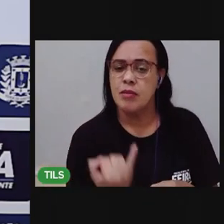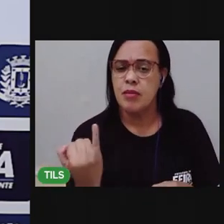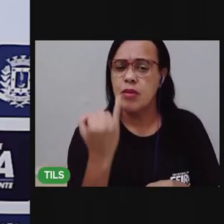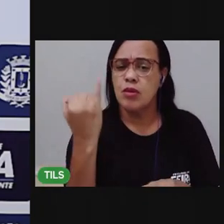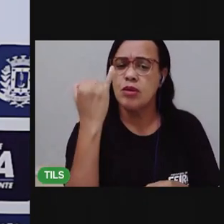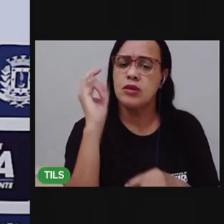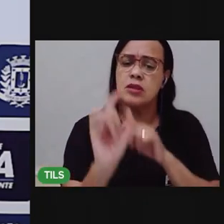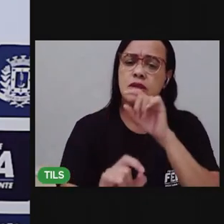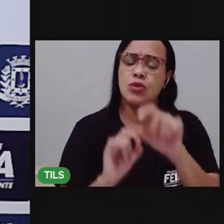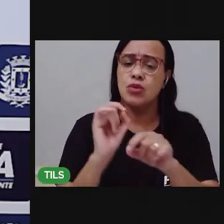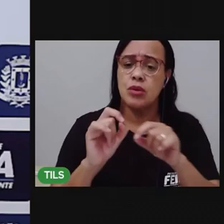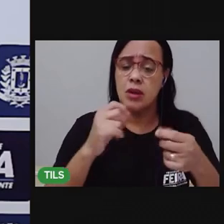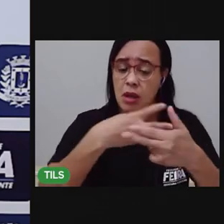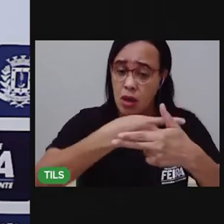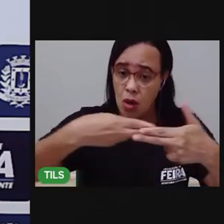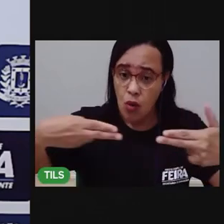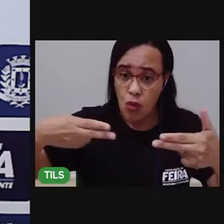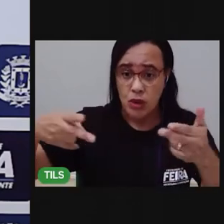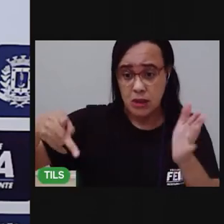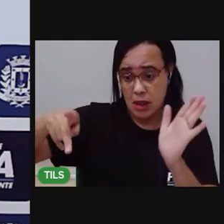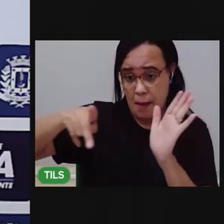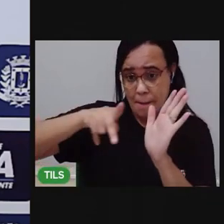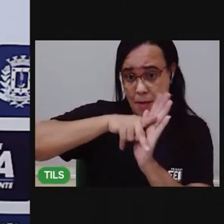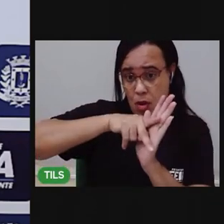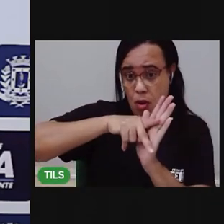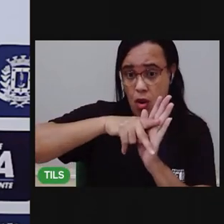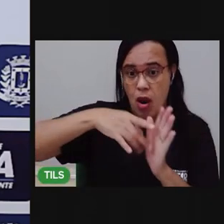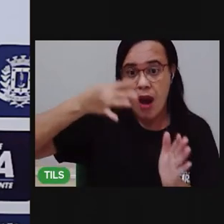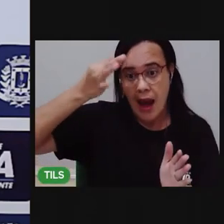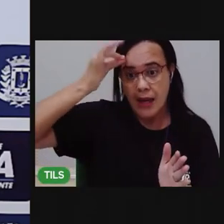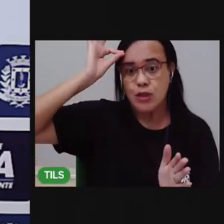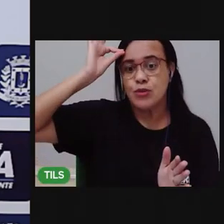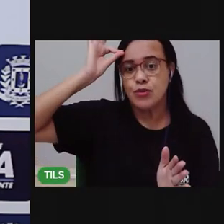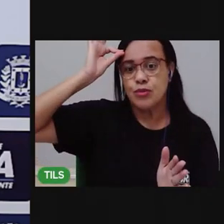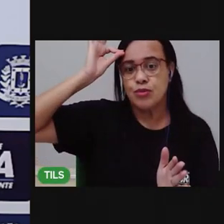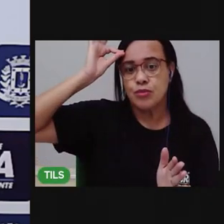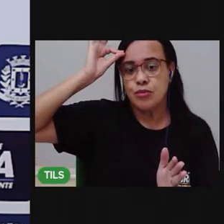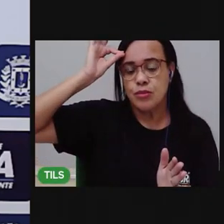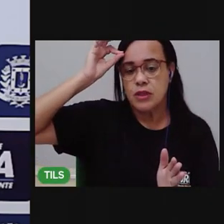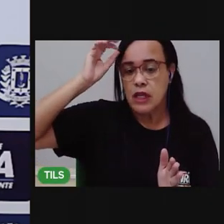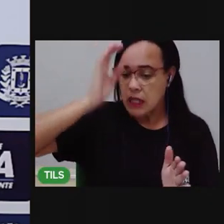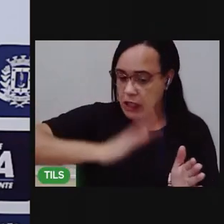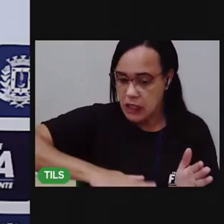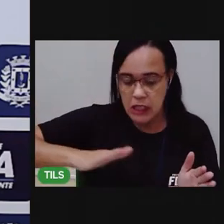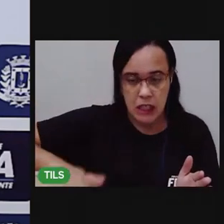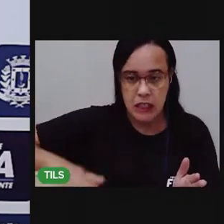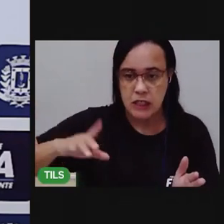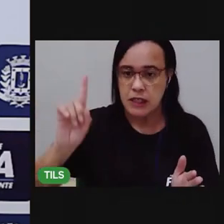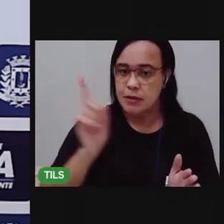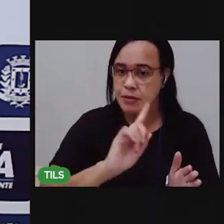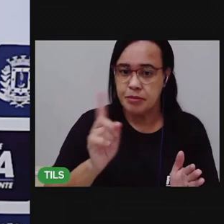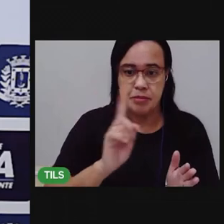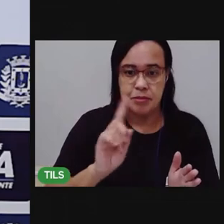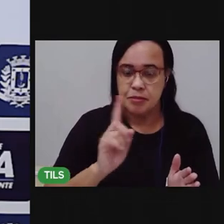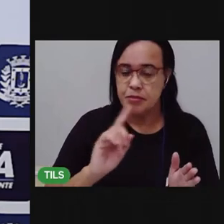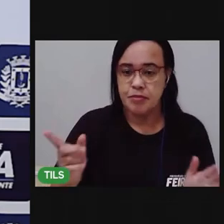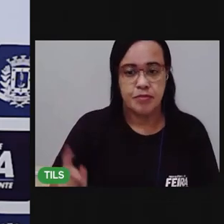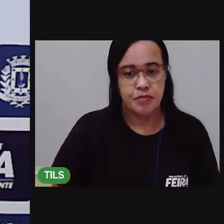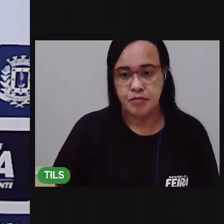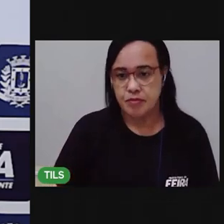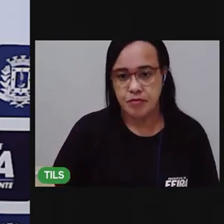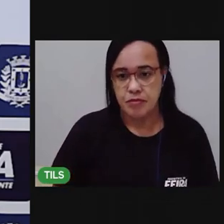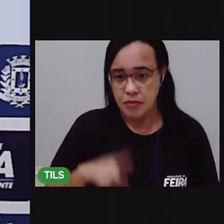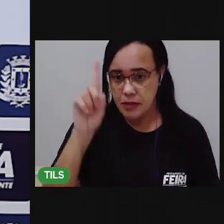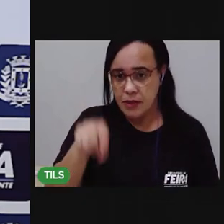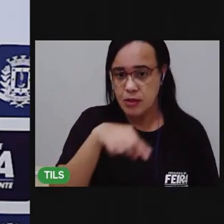só de responsabilidade de adultos e outras que podem ser feitas para crianças. Como, por exemplo, tomar remédio,